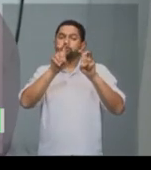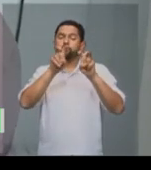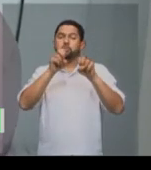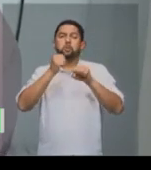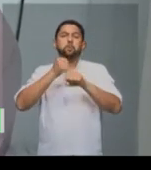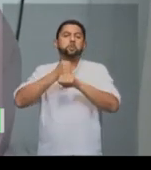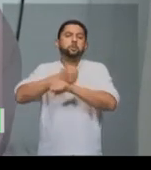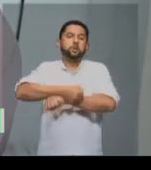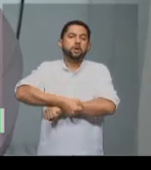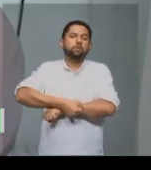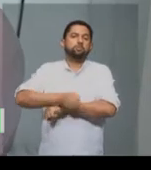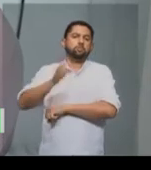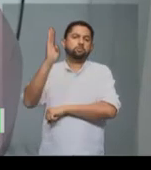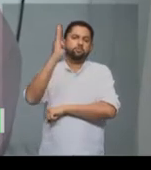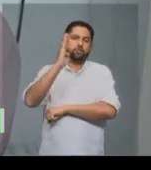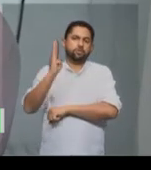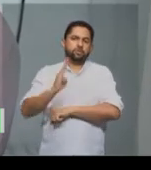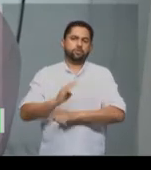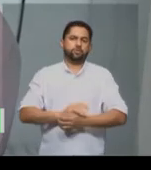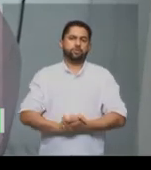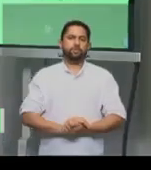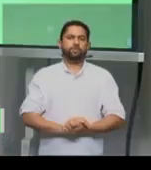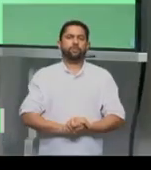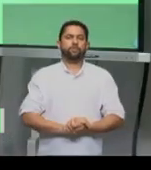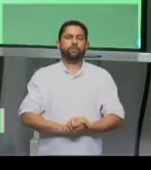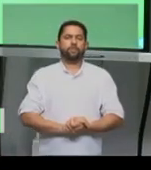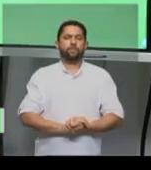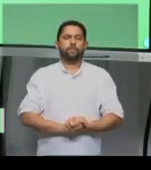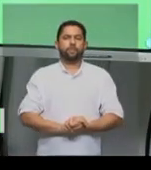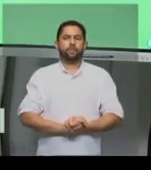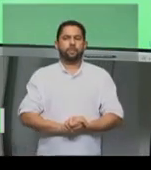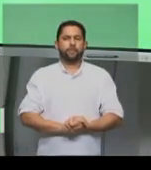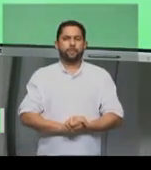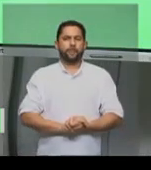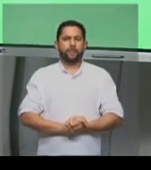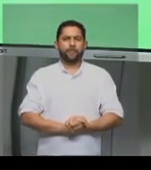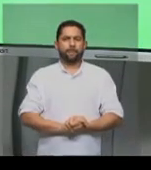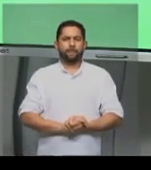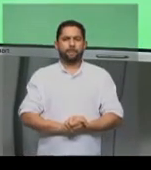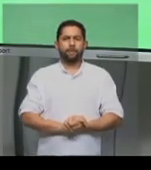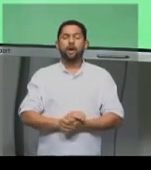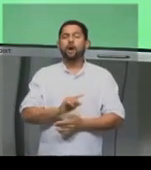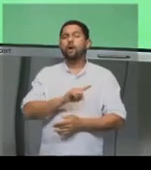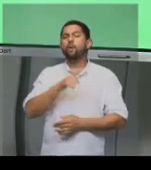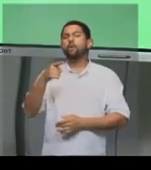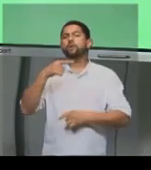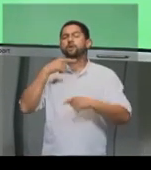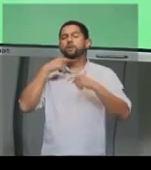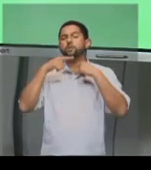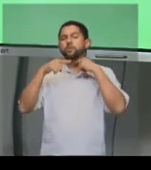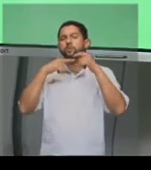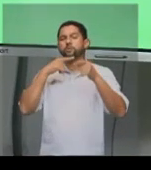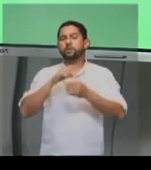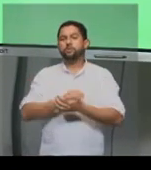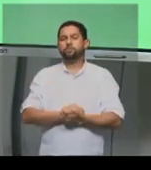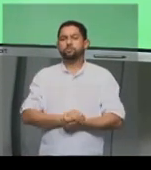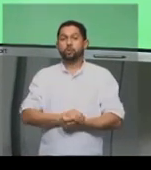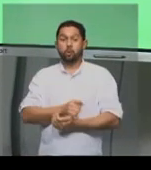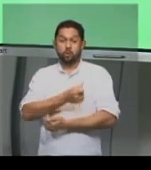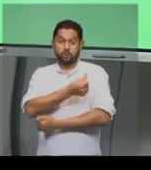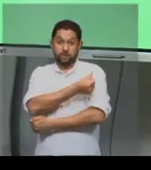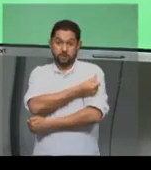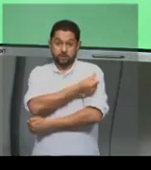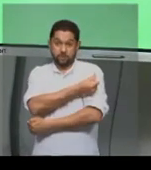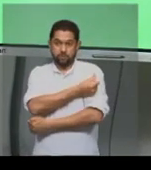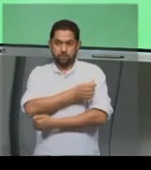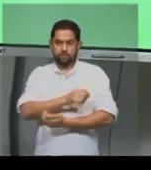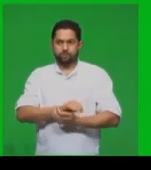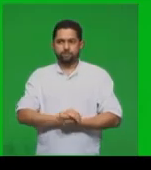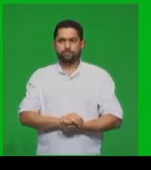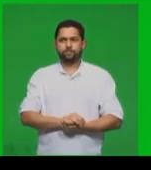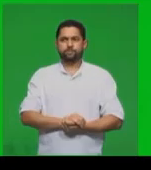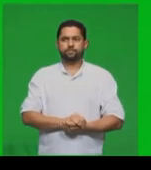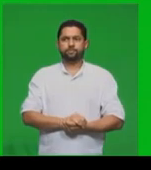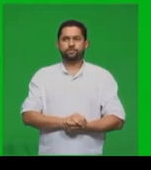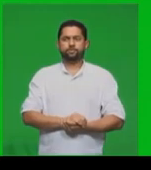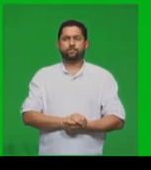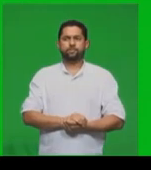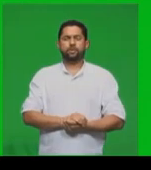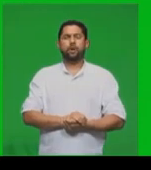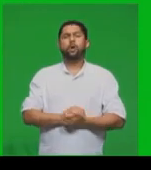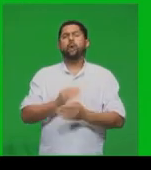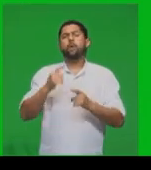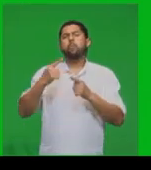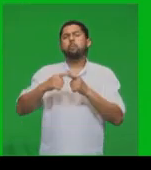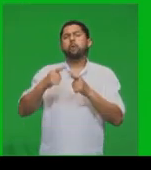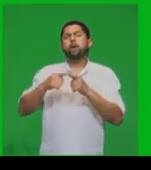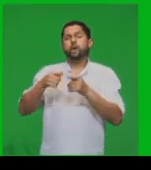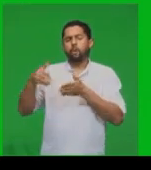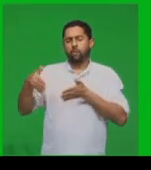escravizados no Brasil. ótimo. A nossa próxima dúvida é do sexto ano. Por que na parte de cima do rio Nilo,